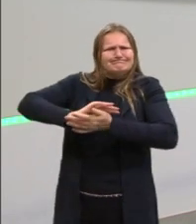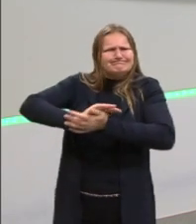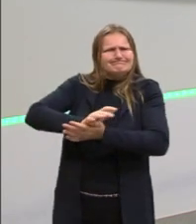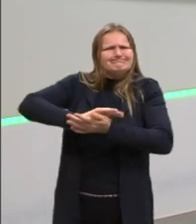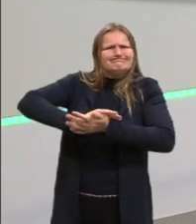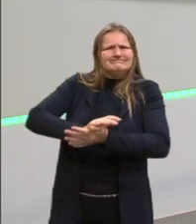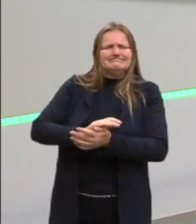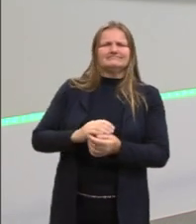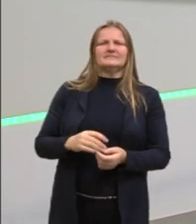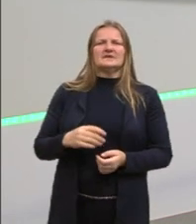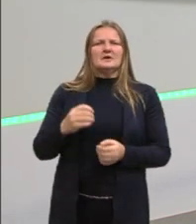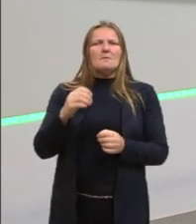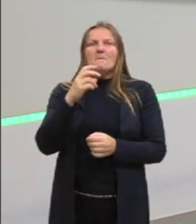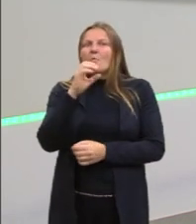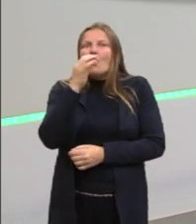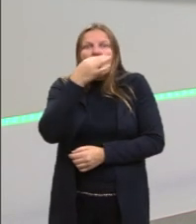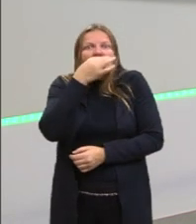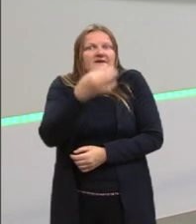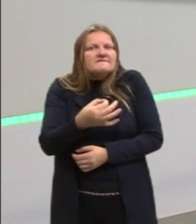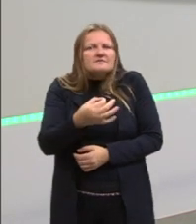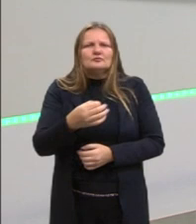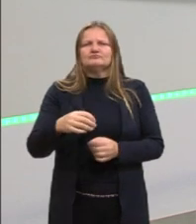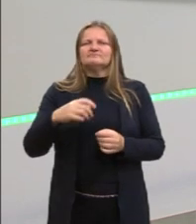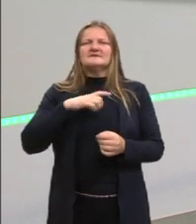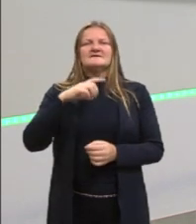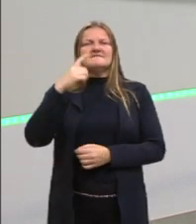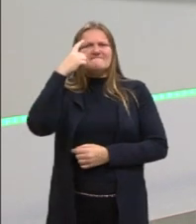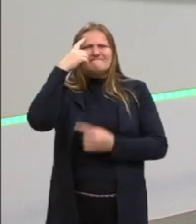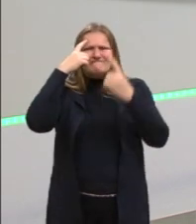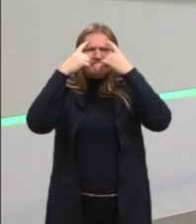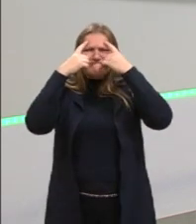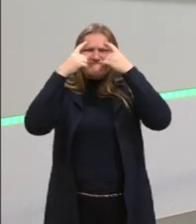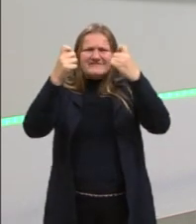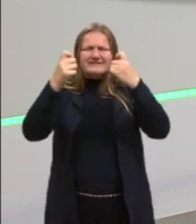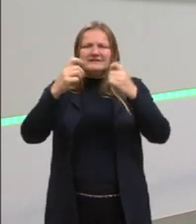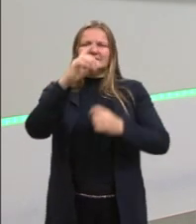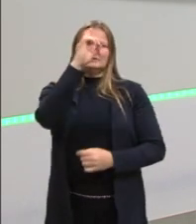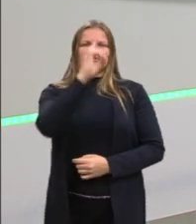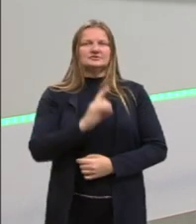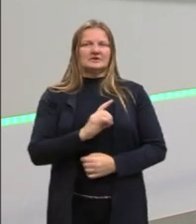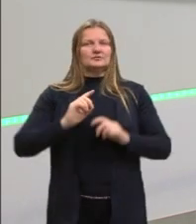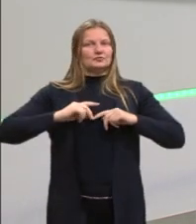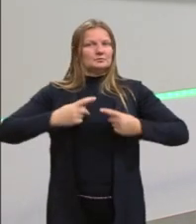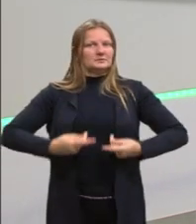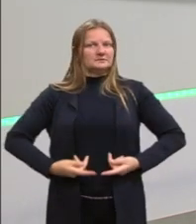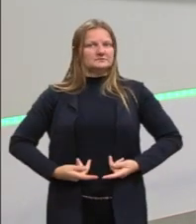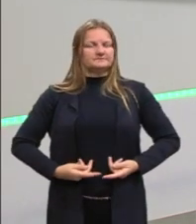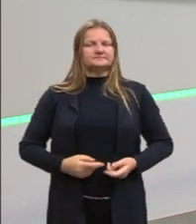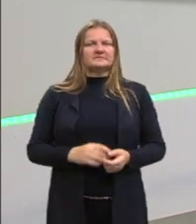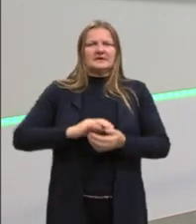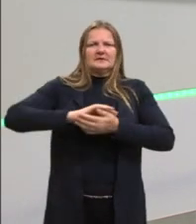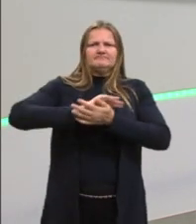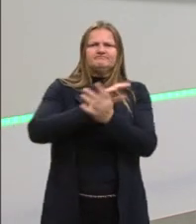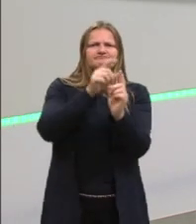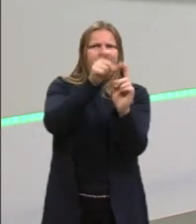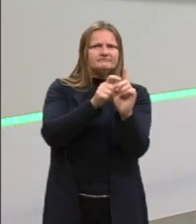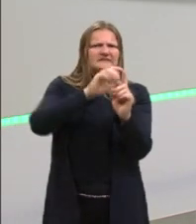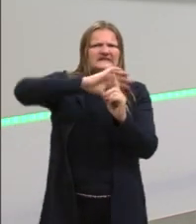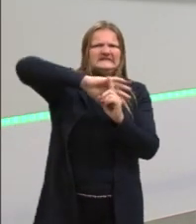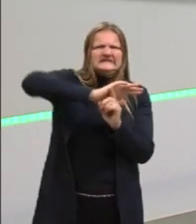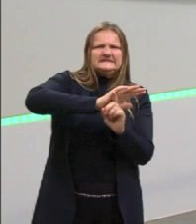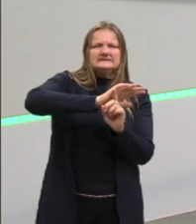forma criminosa. Temos que lembrar que isso é violação gravíssima dos direitos humanos, torturar cidadãos indefesos.